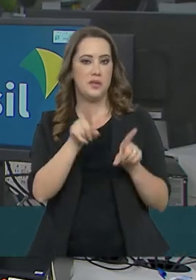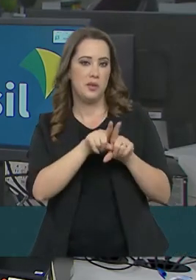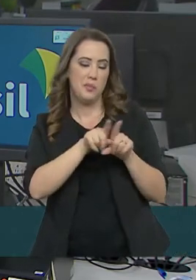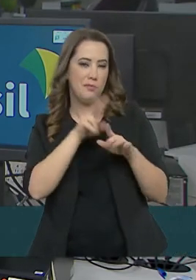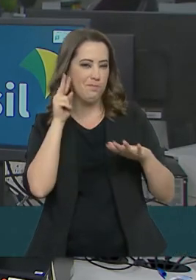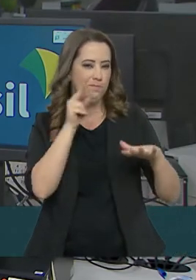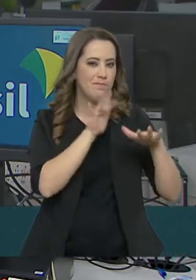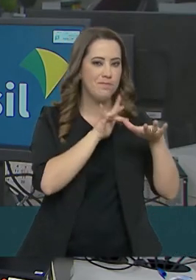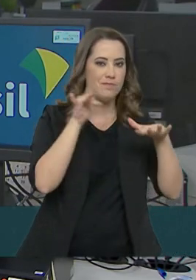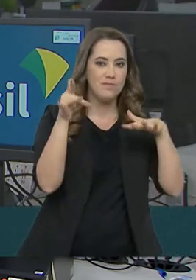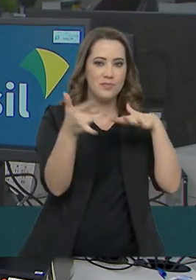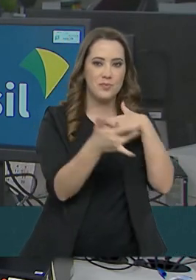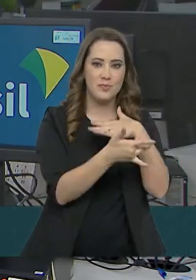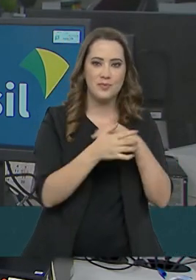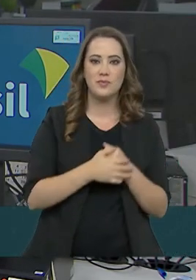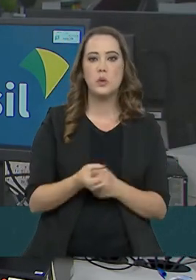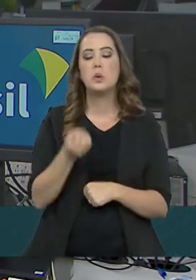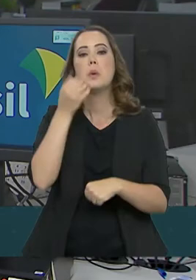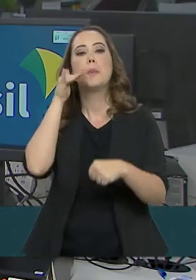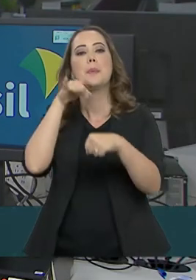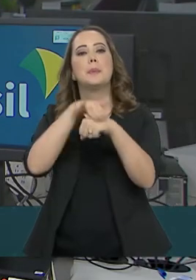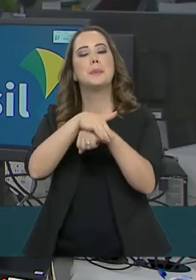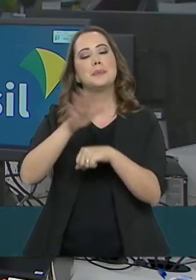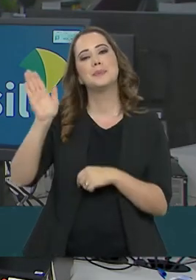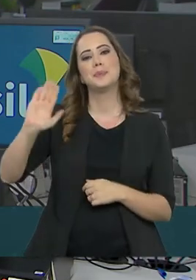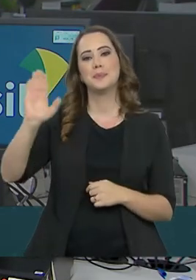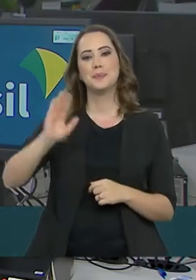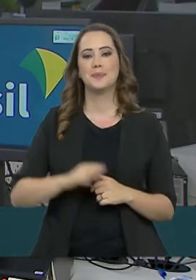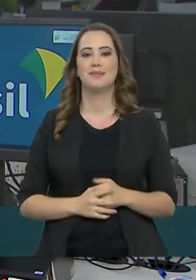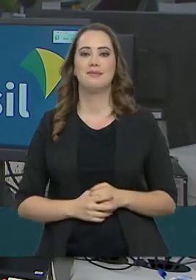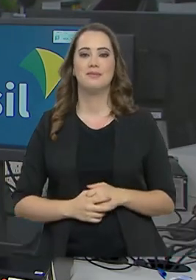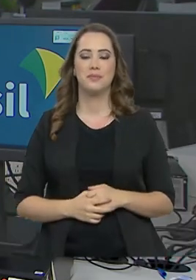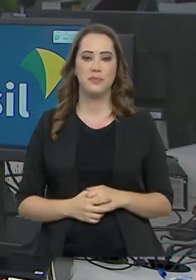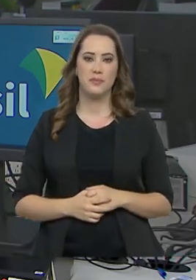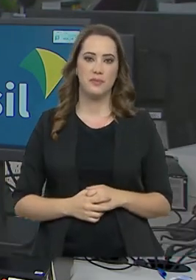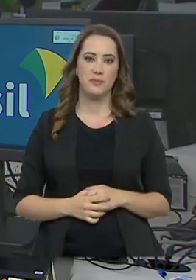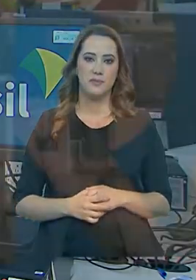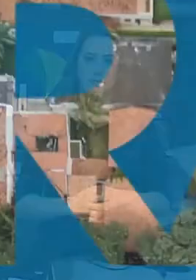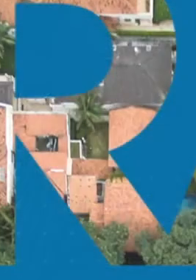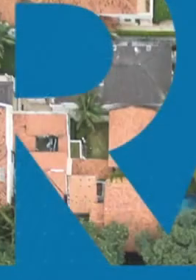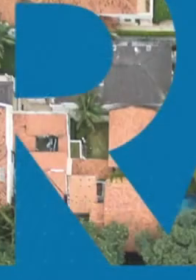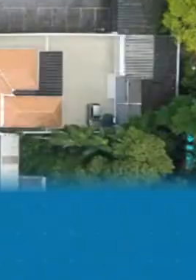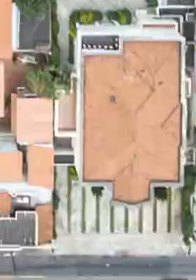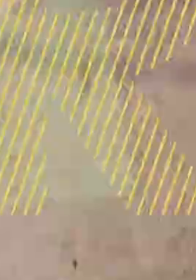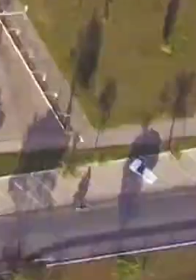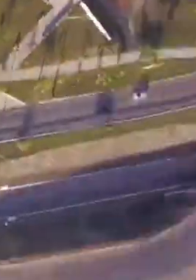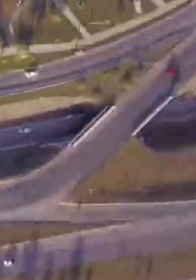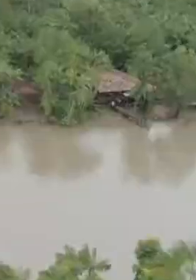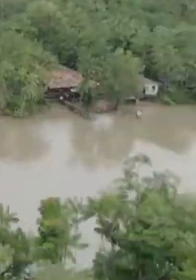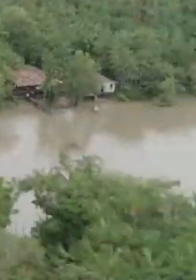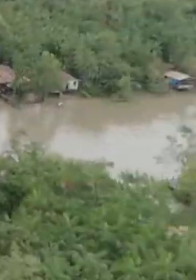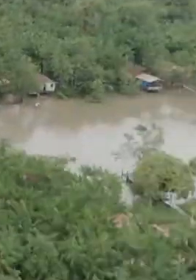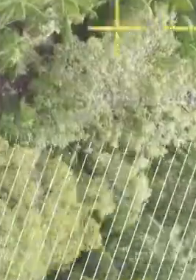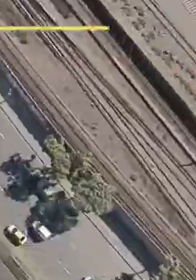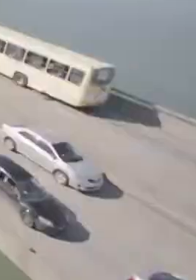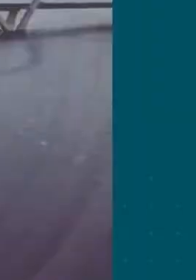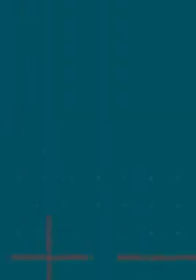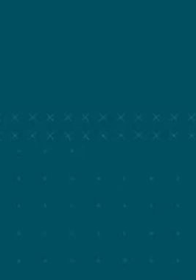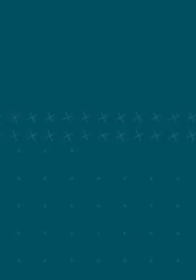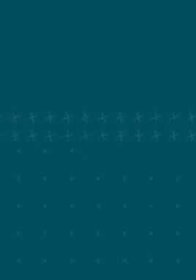também continua bem informado pelas nossas redes sociais. Uma boa noite e até amanhã. Obrigado. Obrigado.